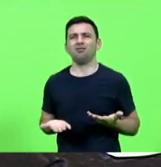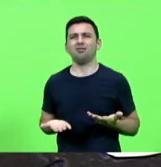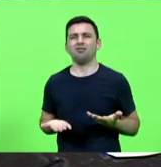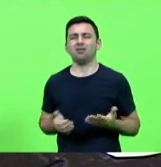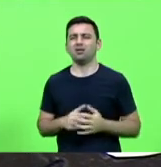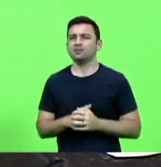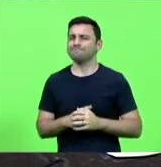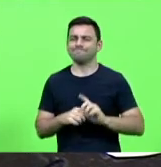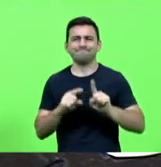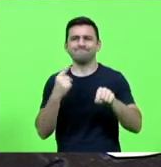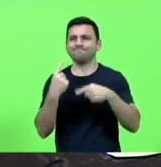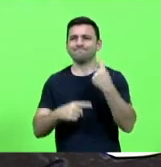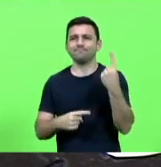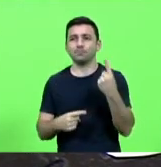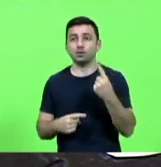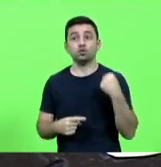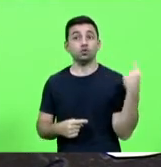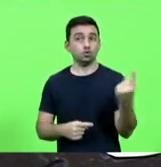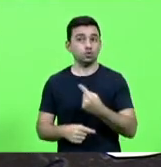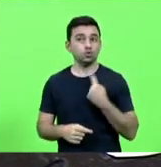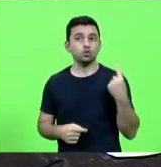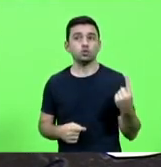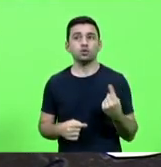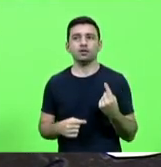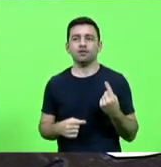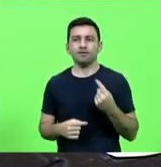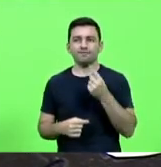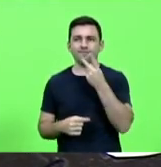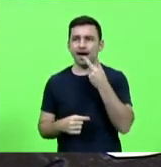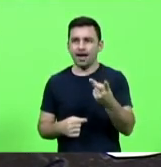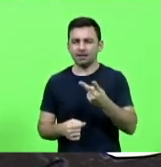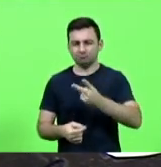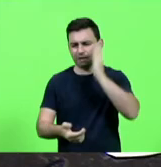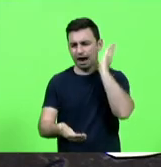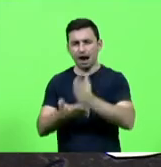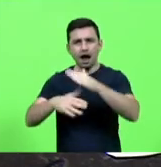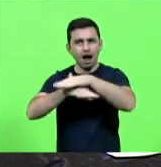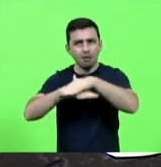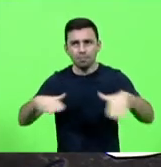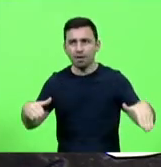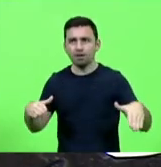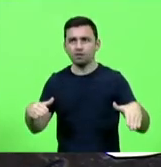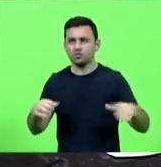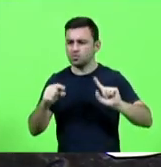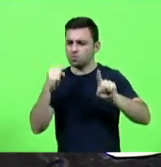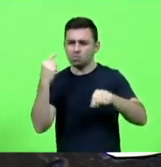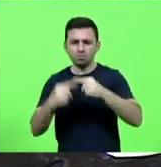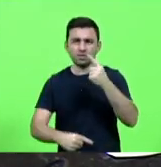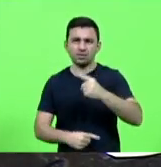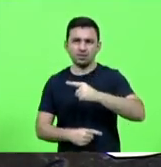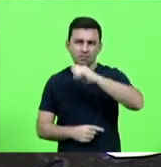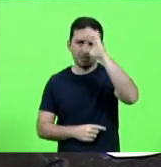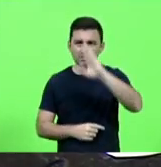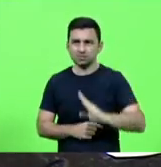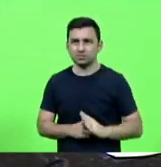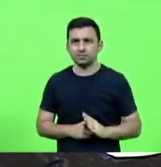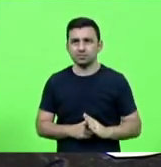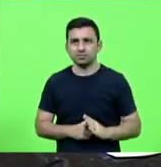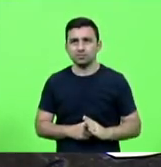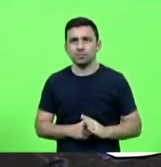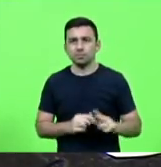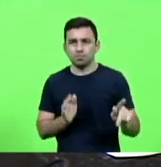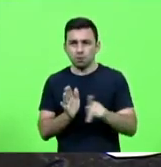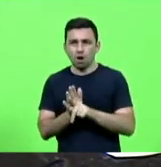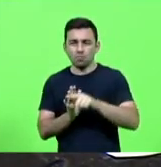faz sentido enquanto nós não falarmos basta e dizer que isso não faz parte do país que queremos do país do